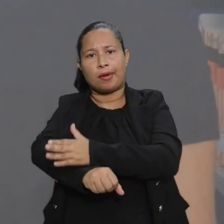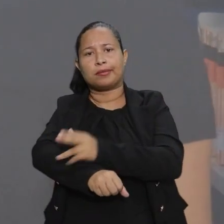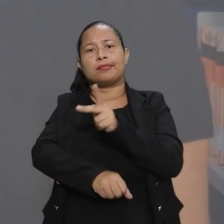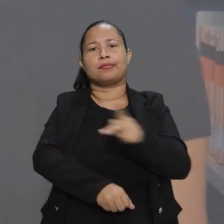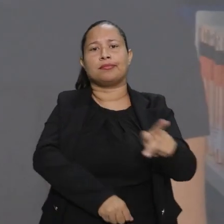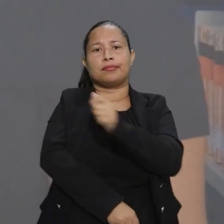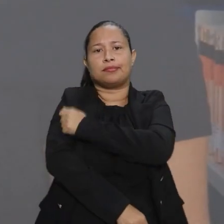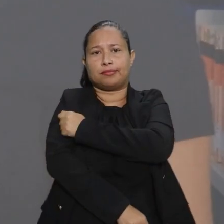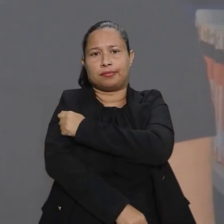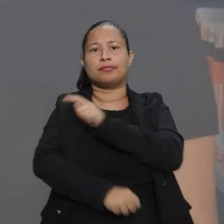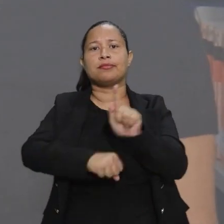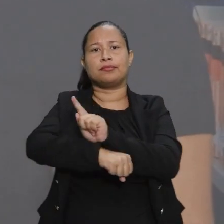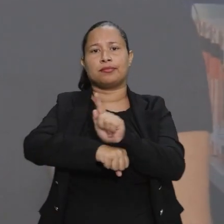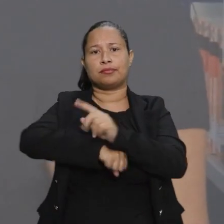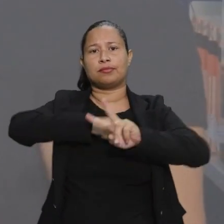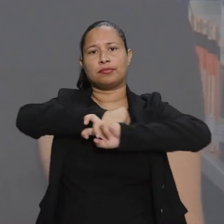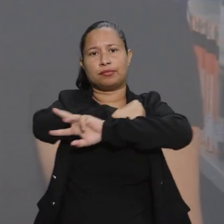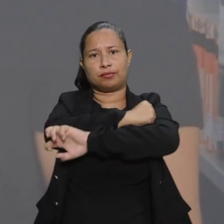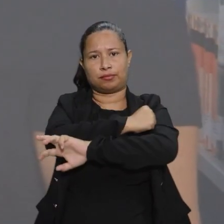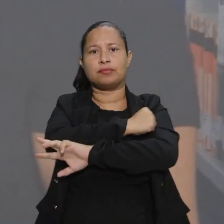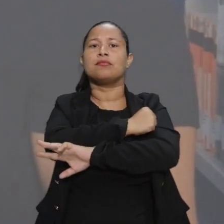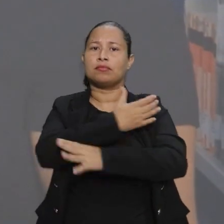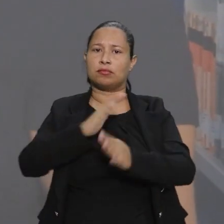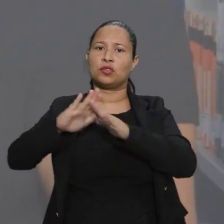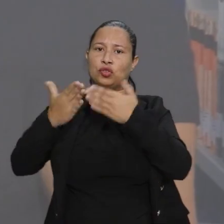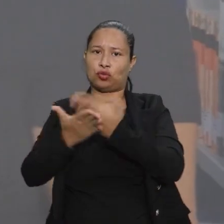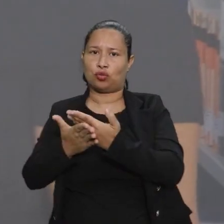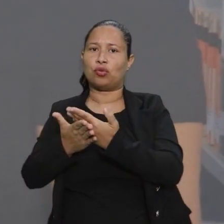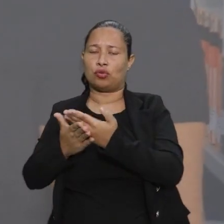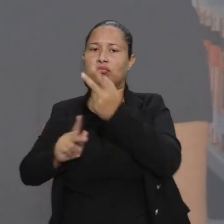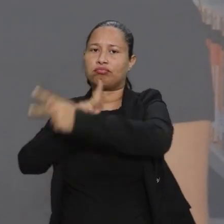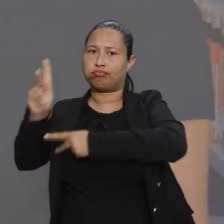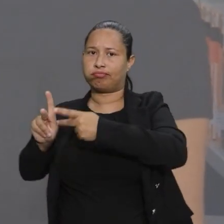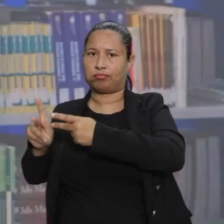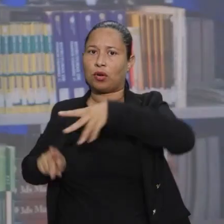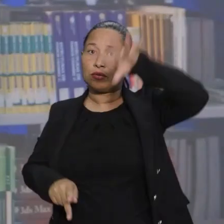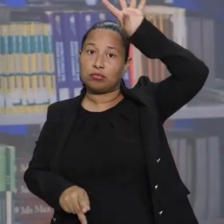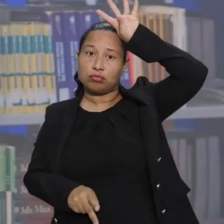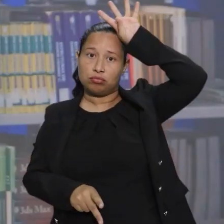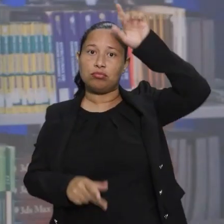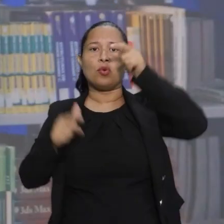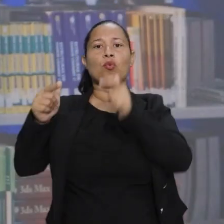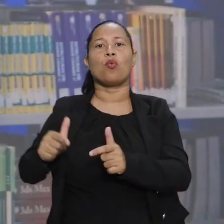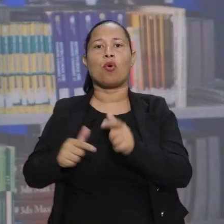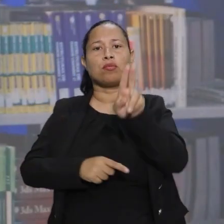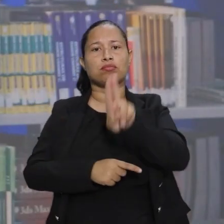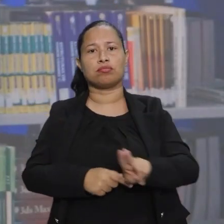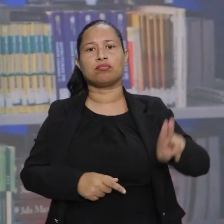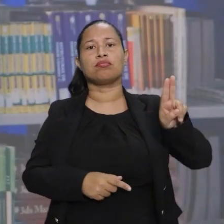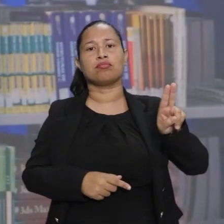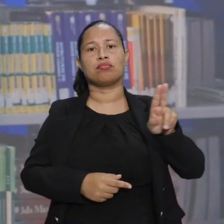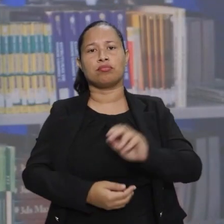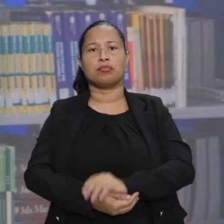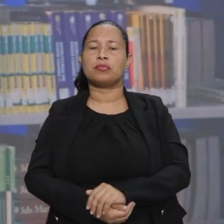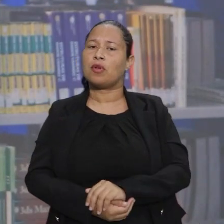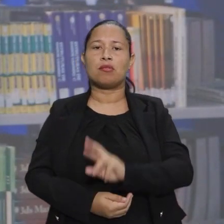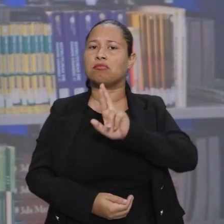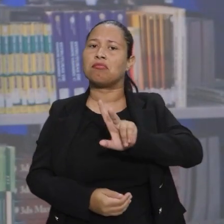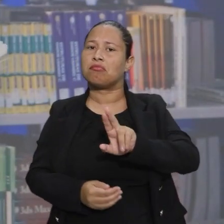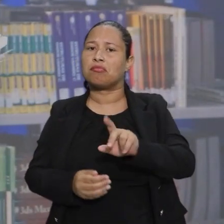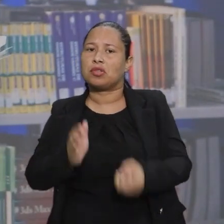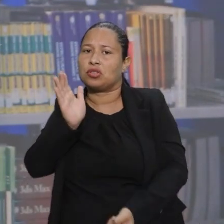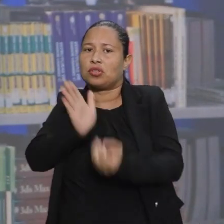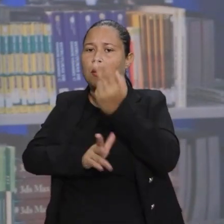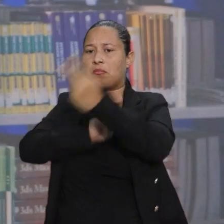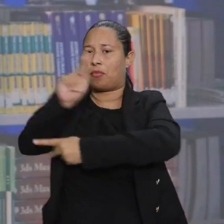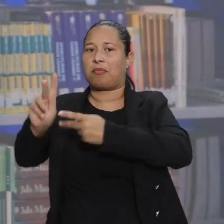prática docente, discente, gestora e epistemológica das escolas do povo Chukuru. O espaço da universidade, ele não